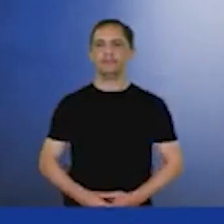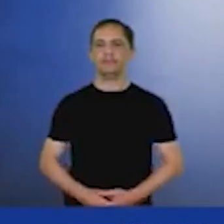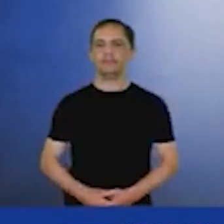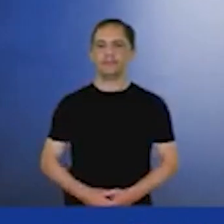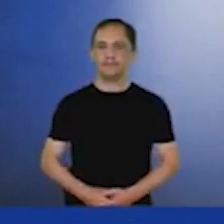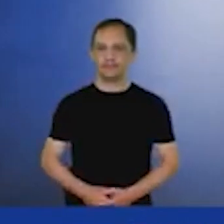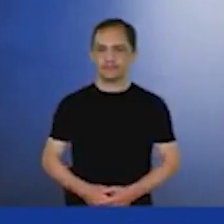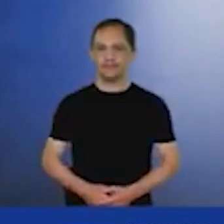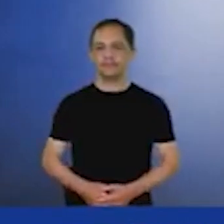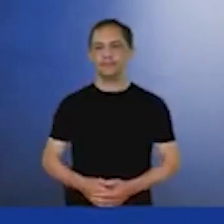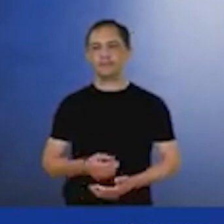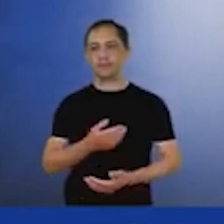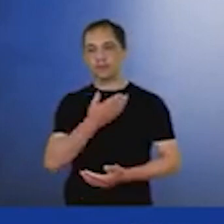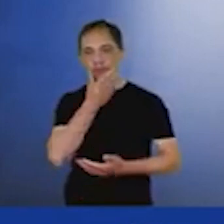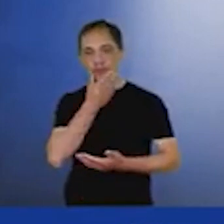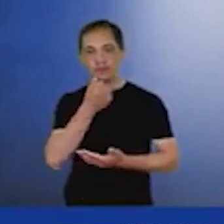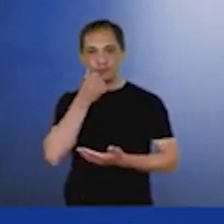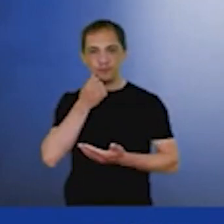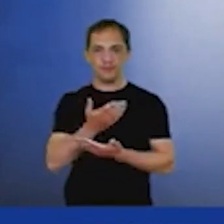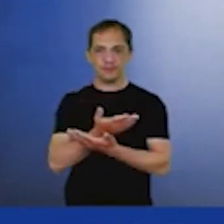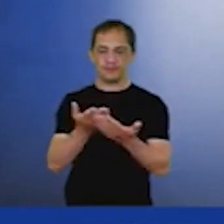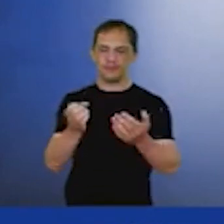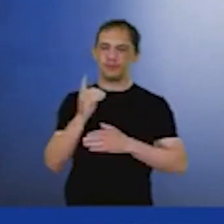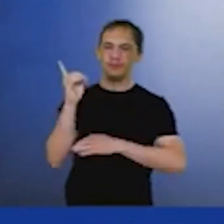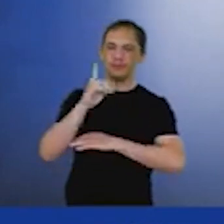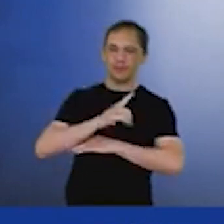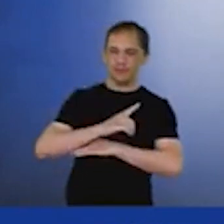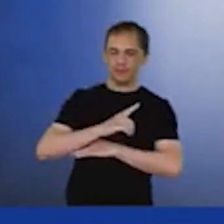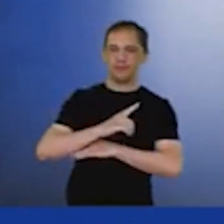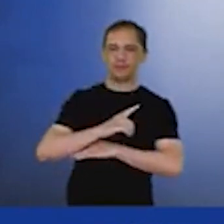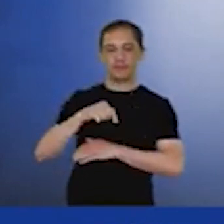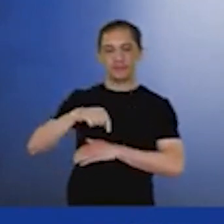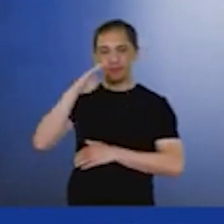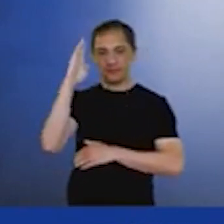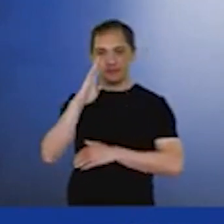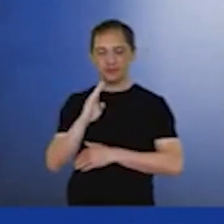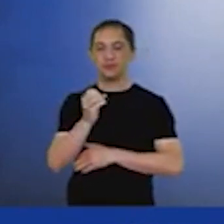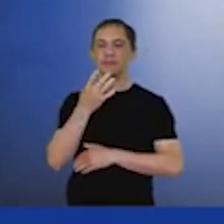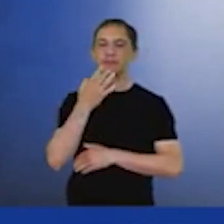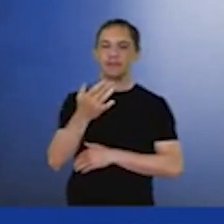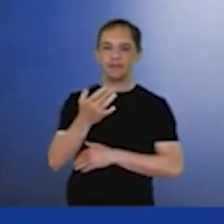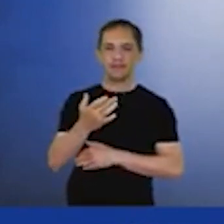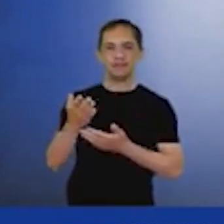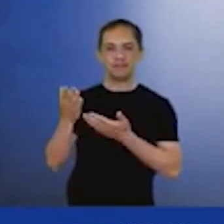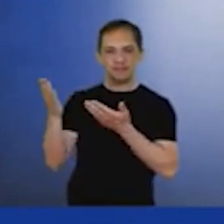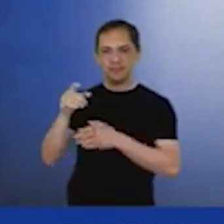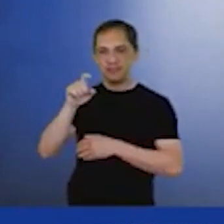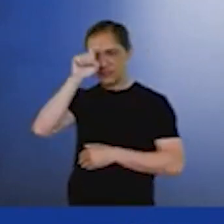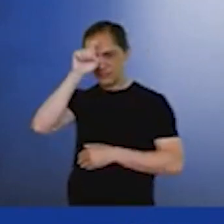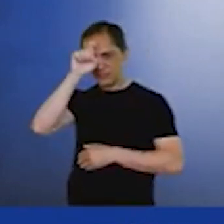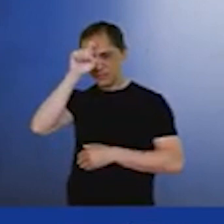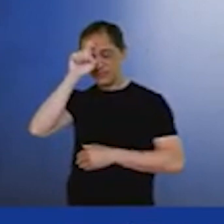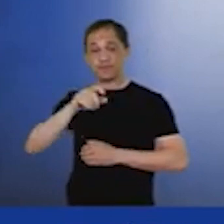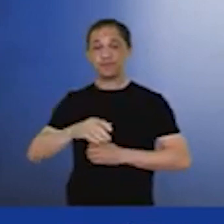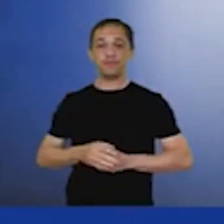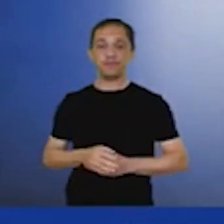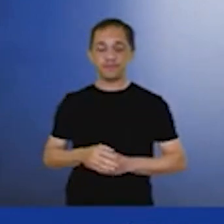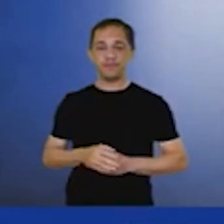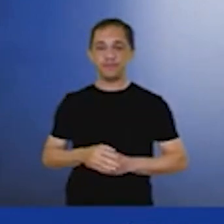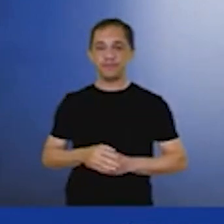Senhoras e senhores, bom dia aqui no Brasil e boa tarde para quem participa conosco diretamente do Egito durante a